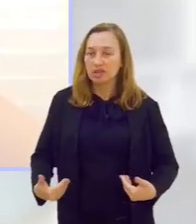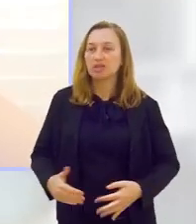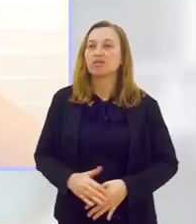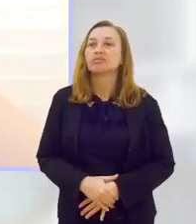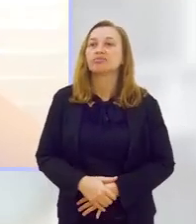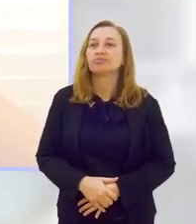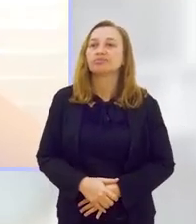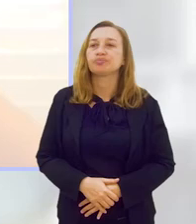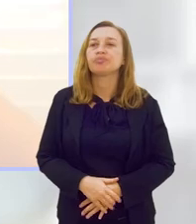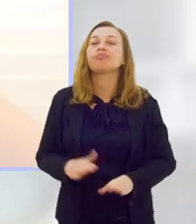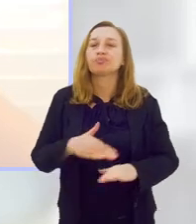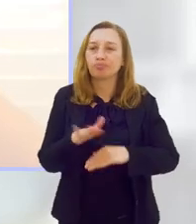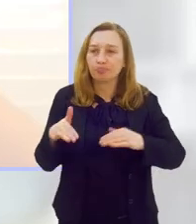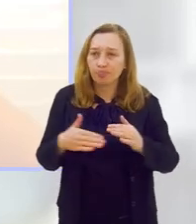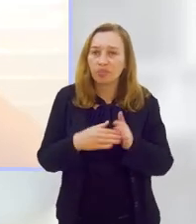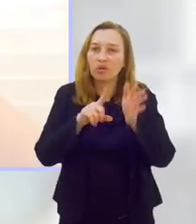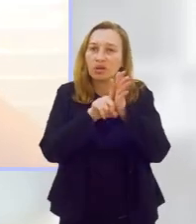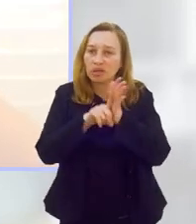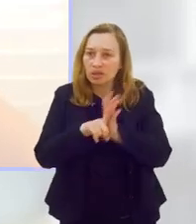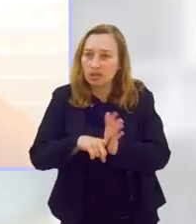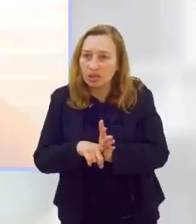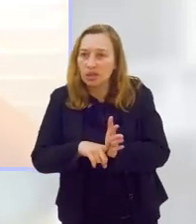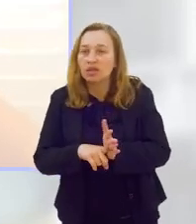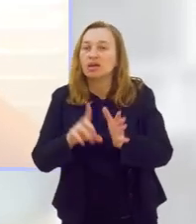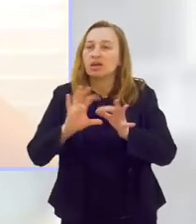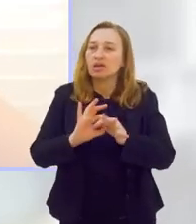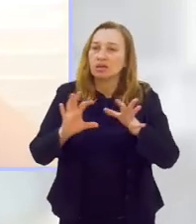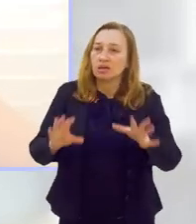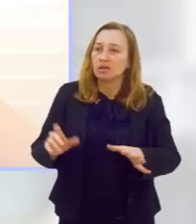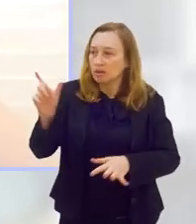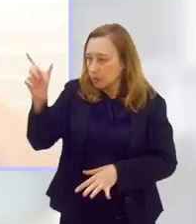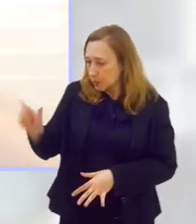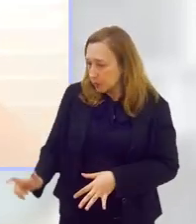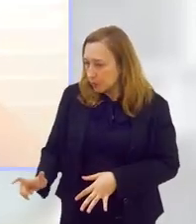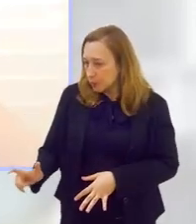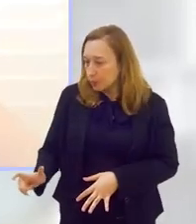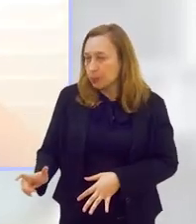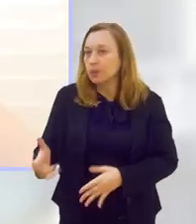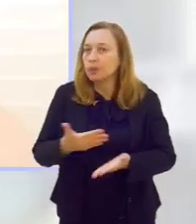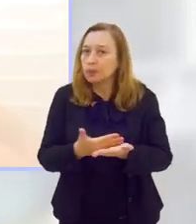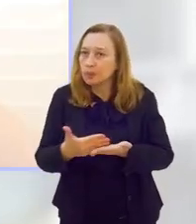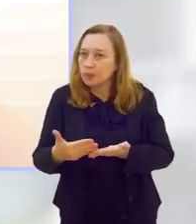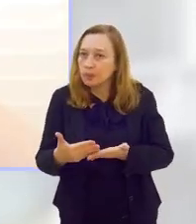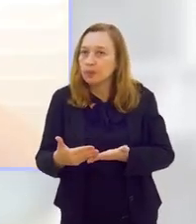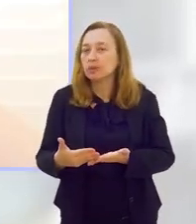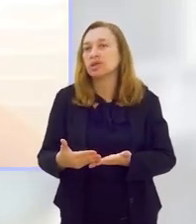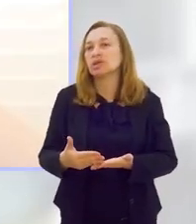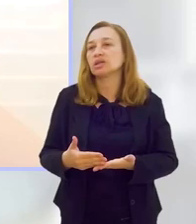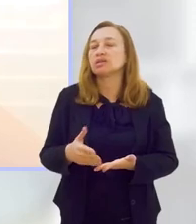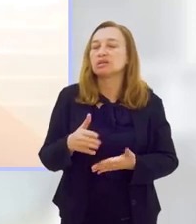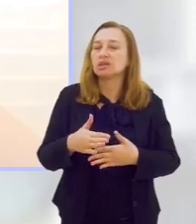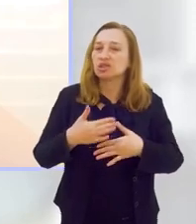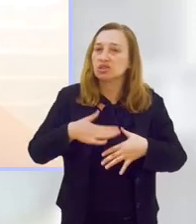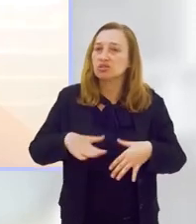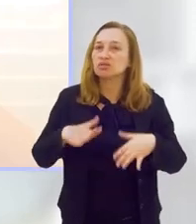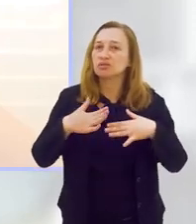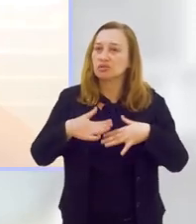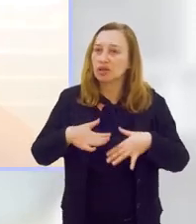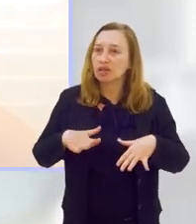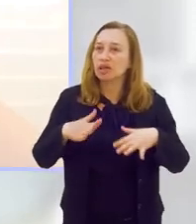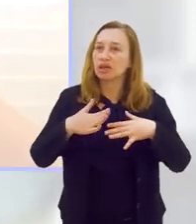fazer todos esses exames para a gente liberar o paciente, para começar, então, devagar, né,